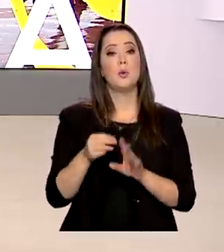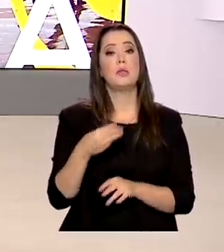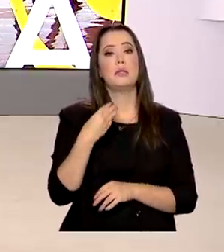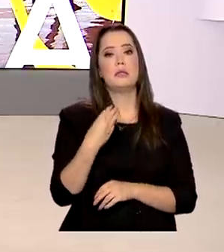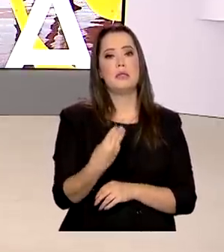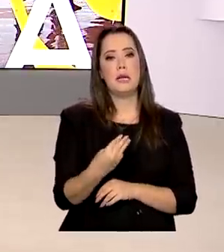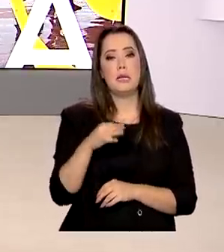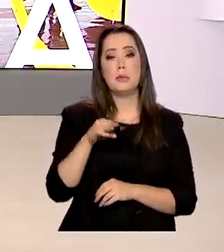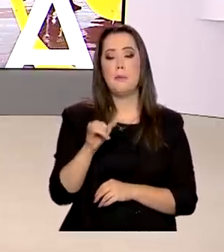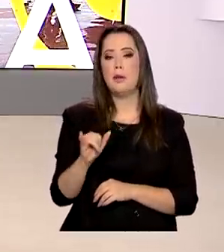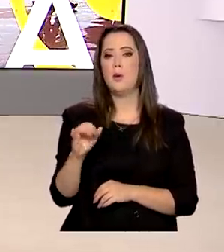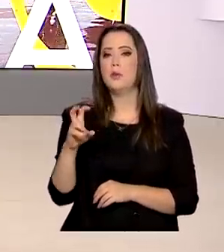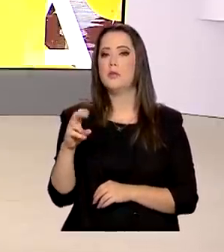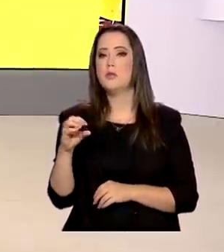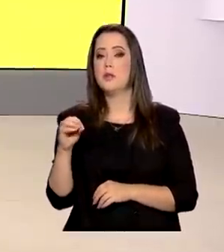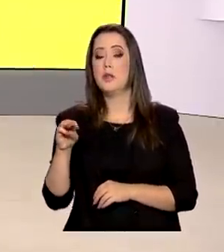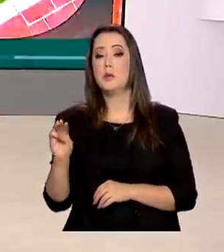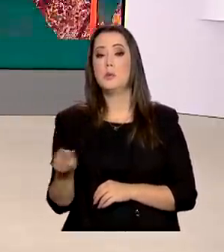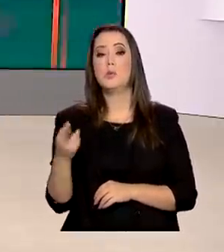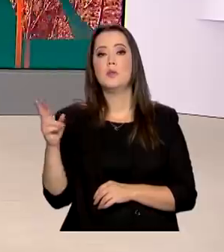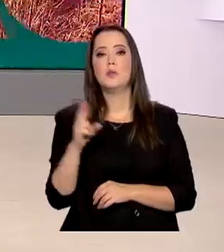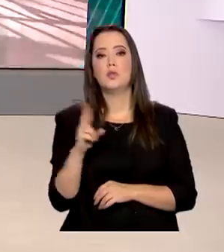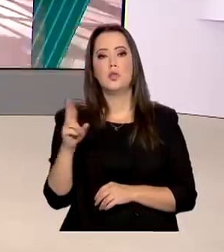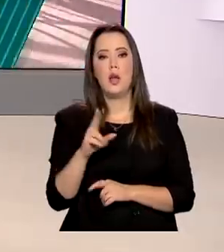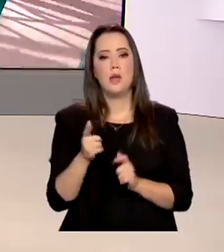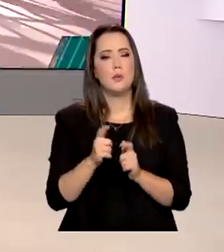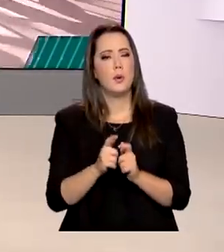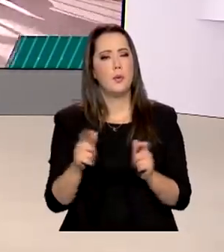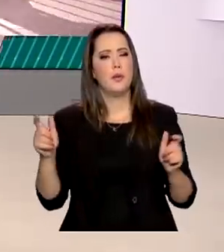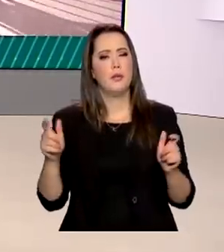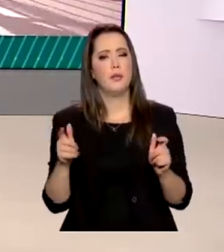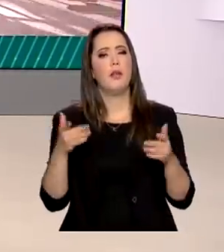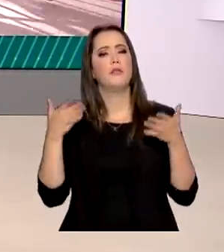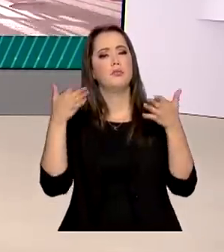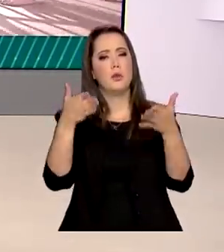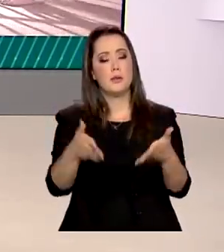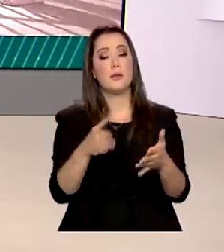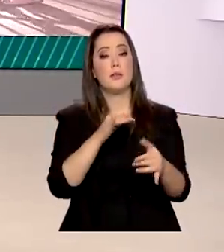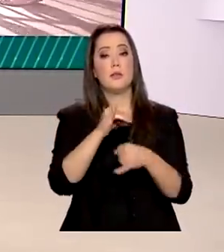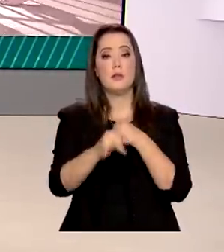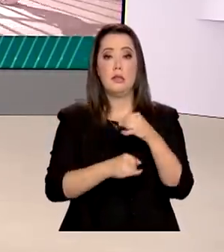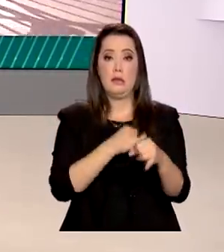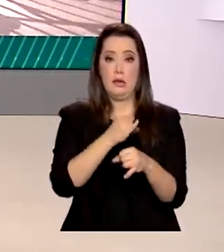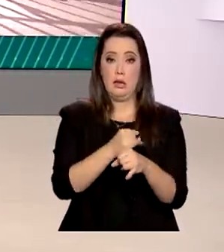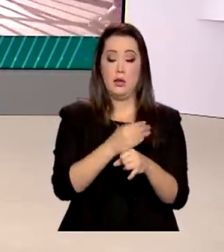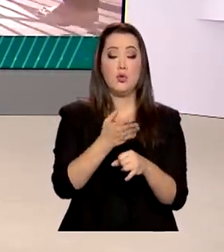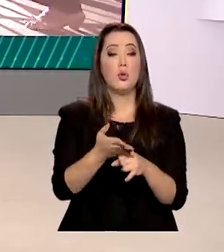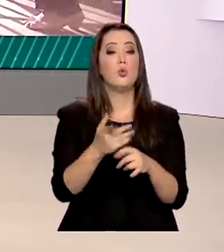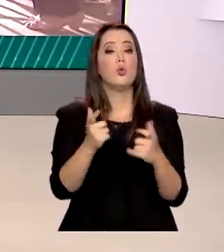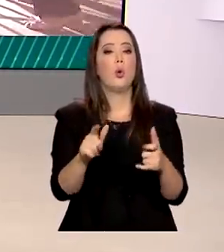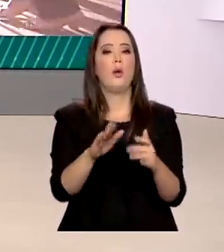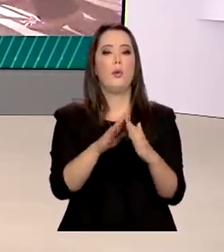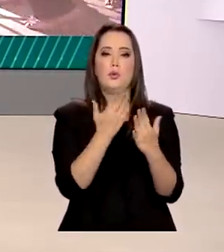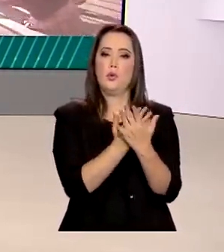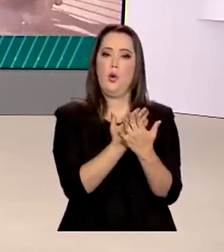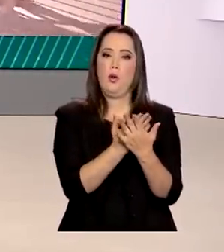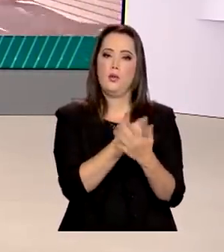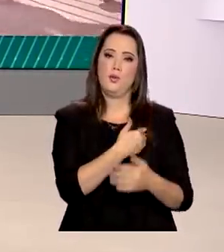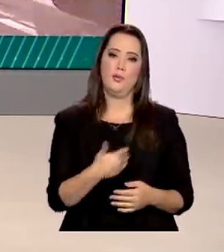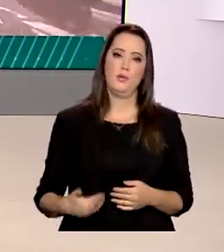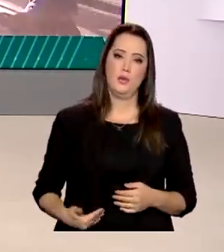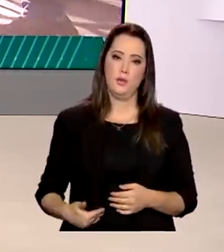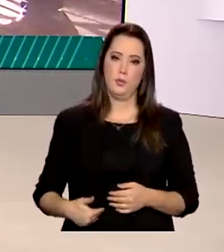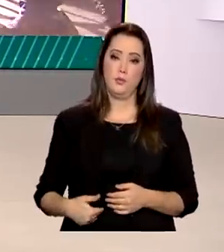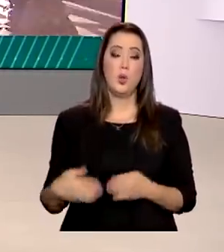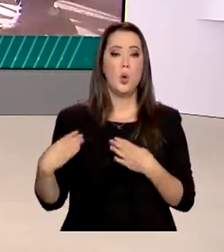e 500 milhões de reais para ampliar o acesso à internet em escolas públicas. O valor será destinado ao Ministério da Educação,